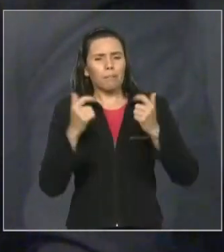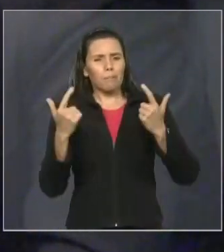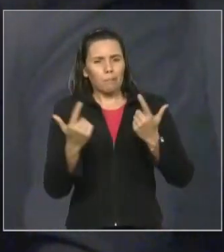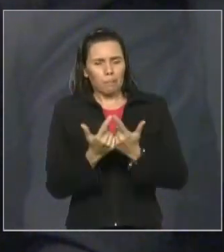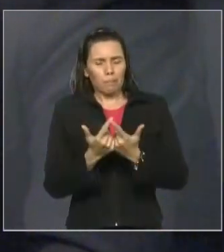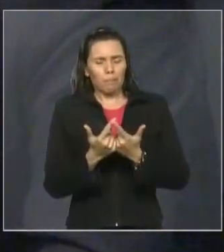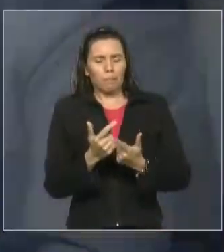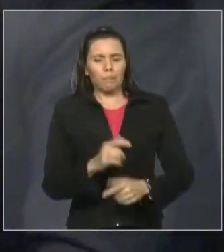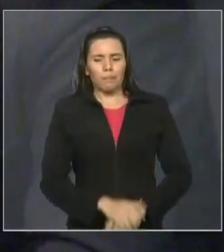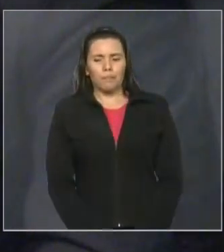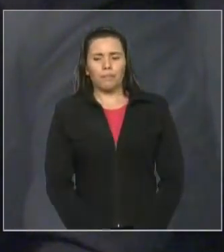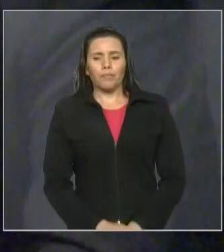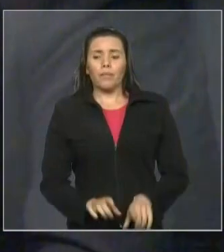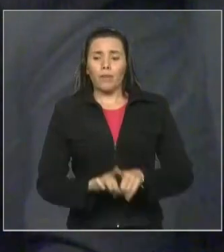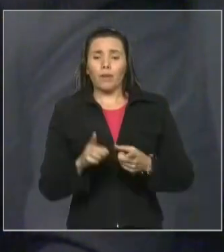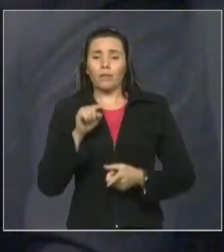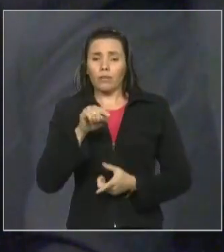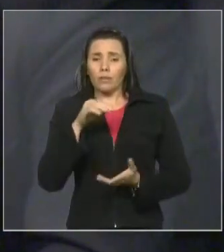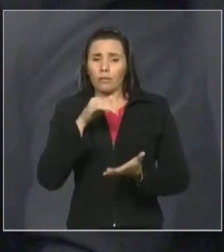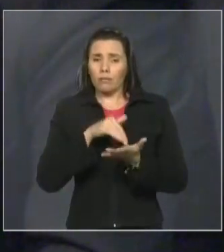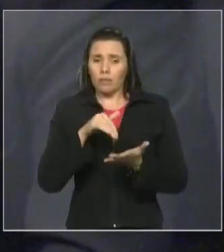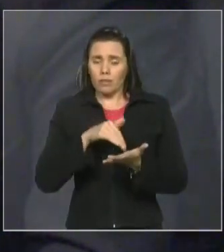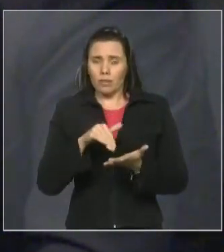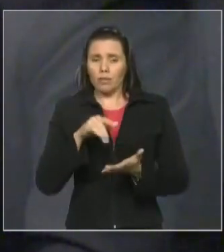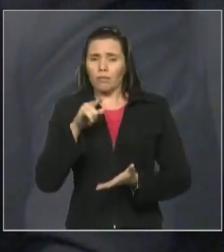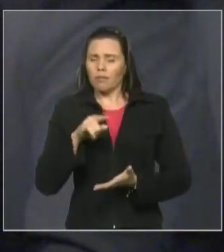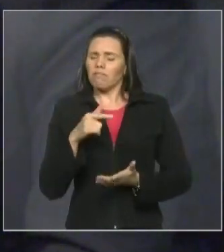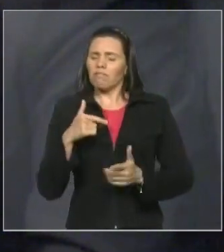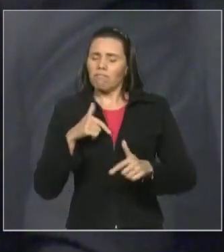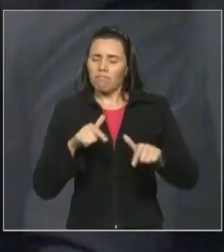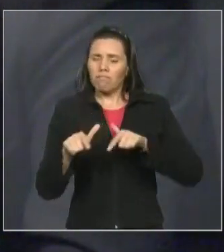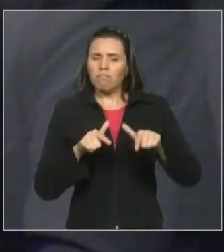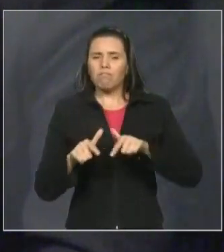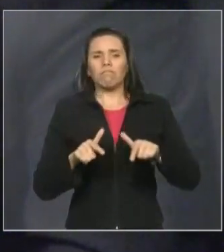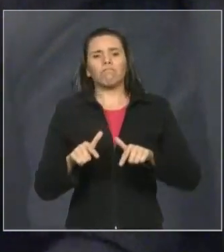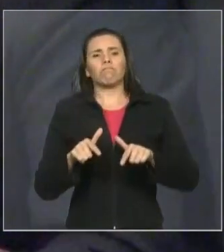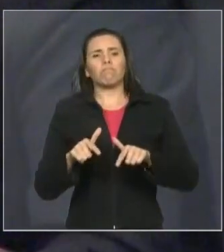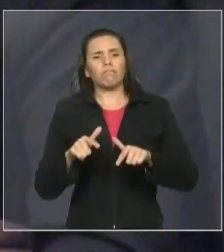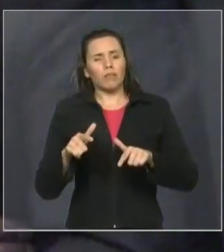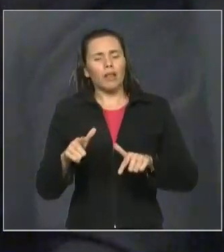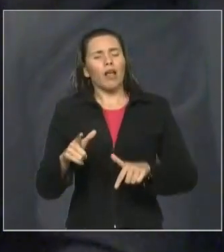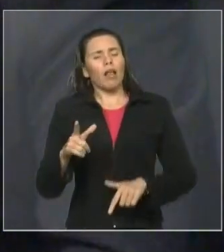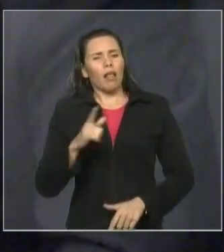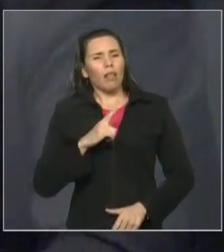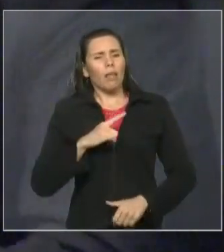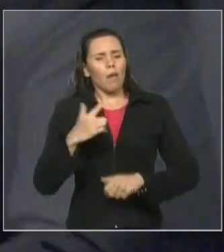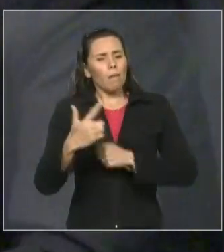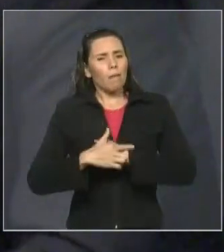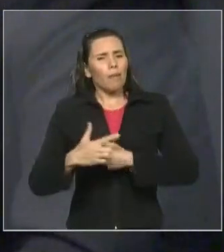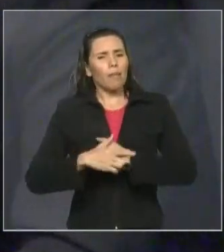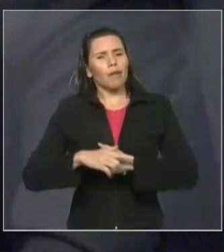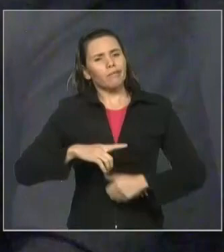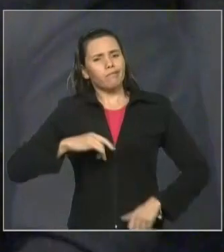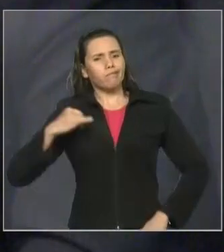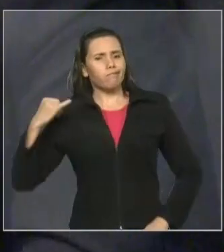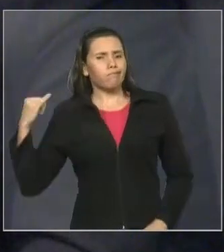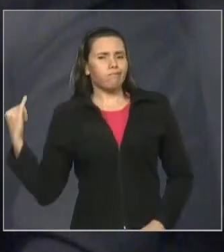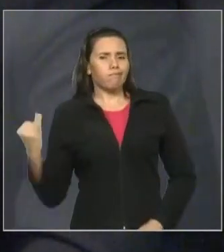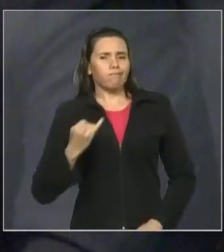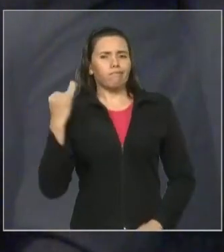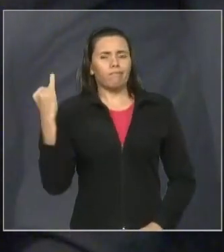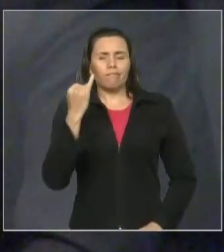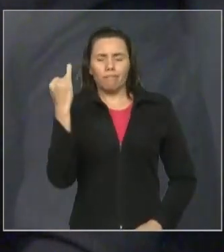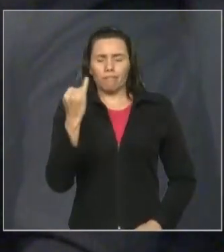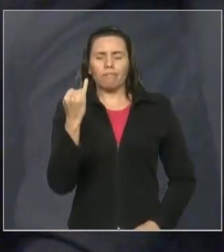como secretário, Vossa Excelência tem desempenhado um papel muito importante para todos nós parlamentares, para o Maranhão.